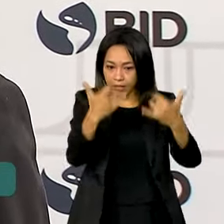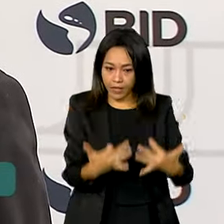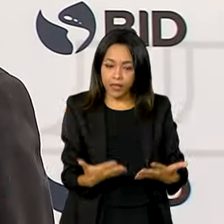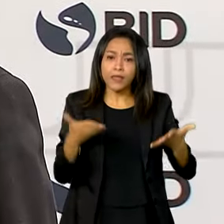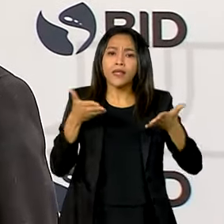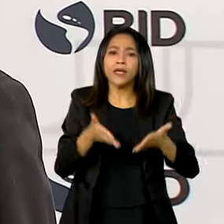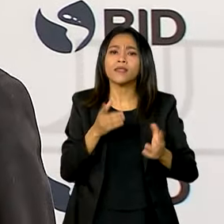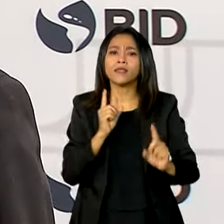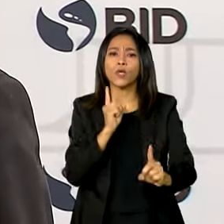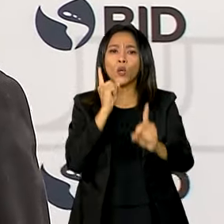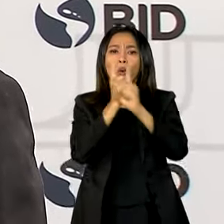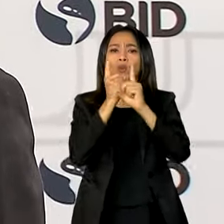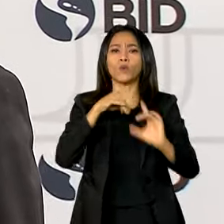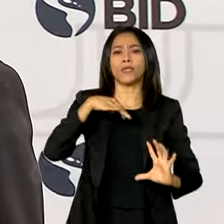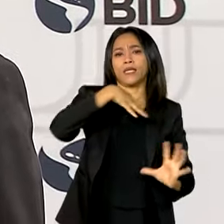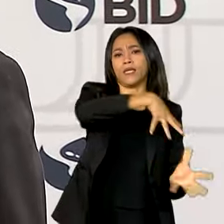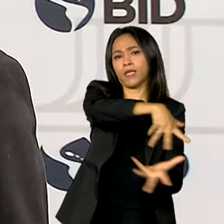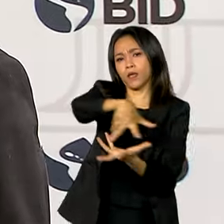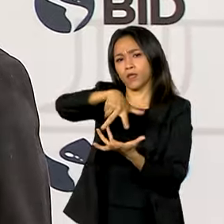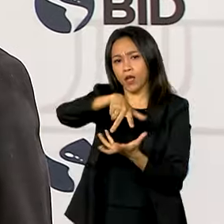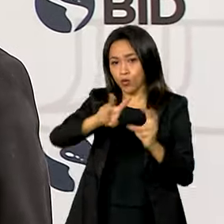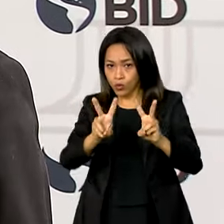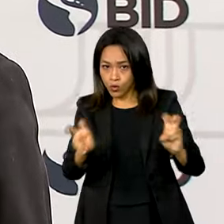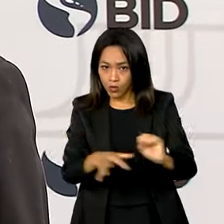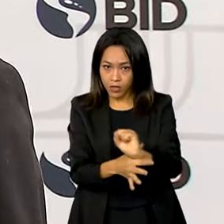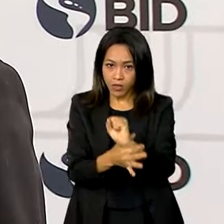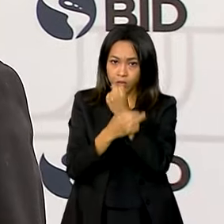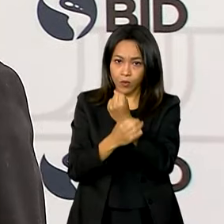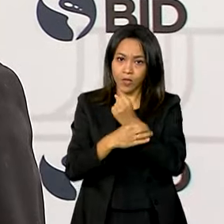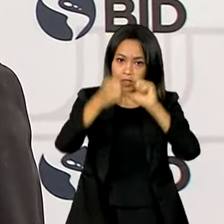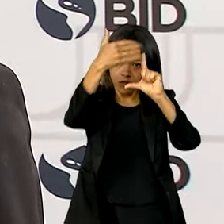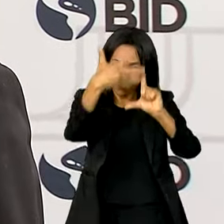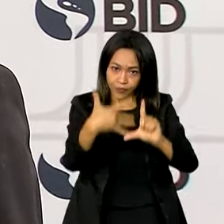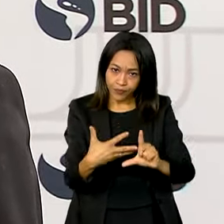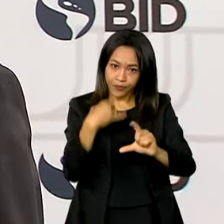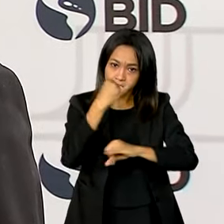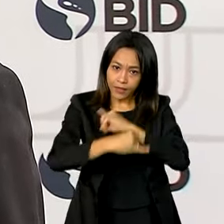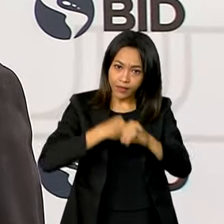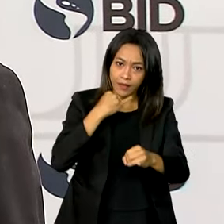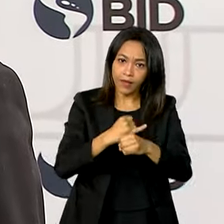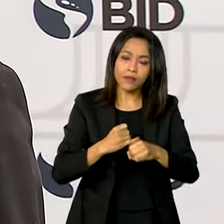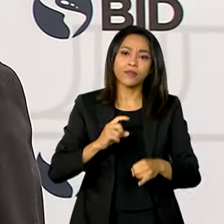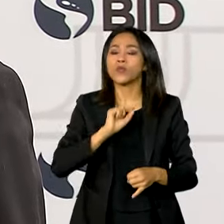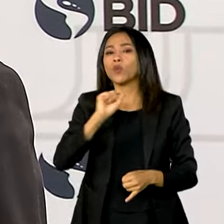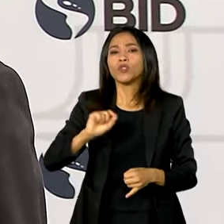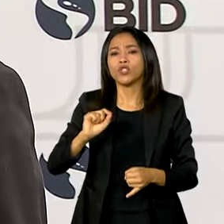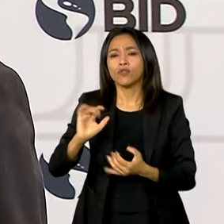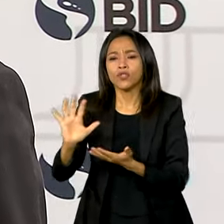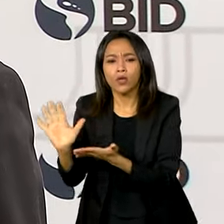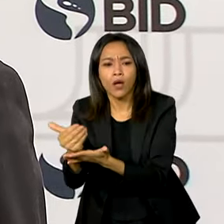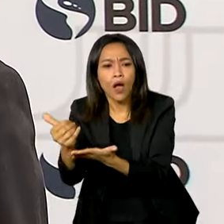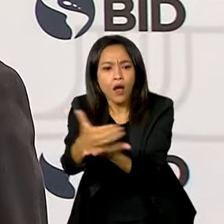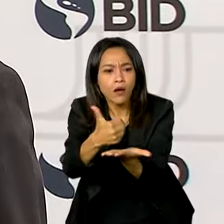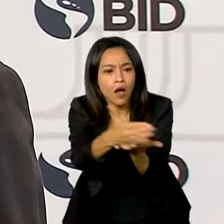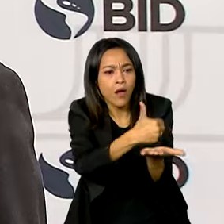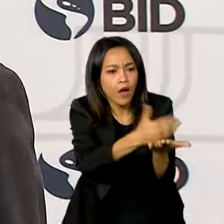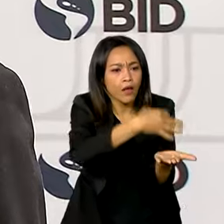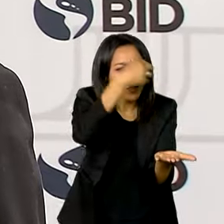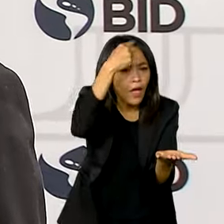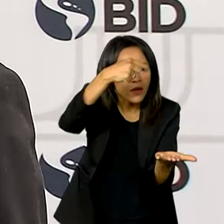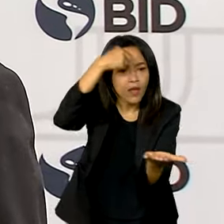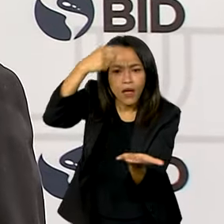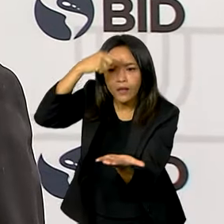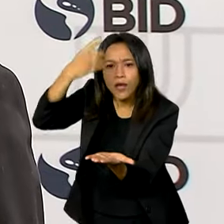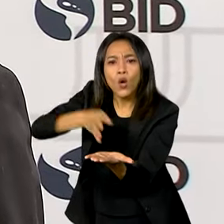encontro internacional de cibersegurança, de maneira a acolher ideias e iniciativas,